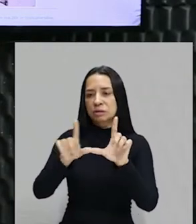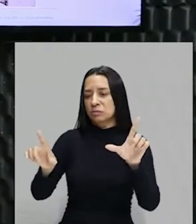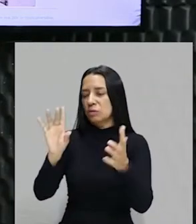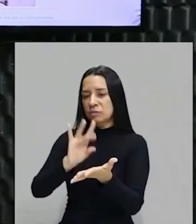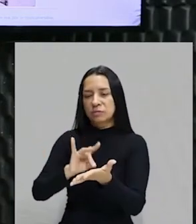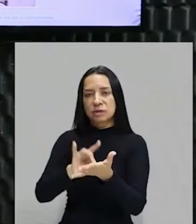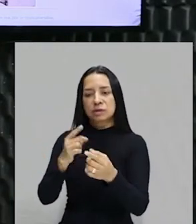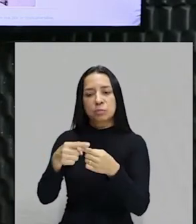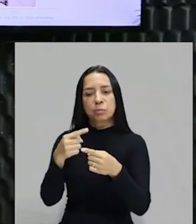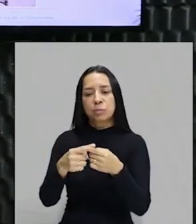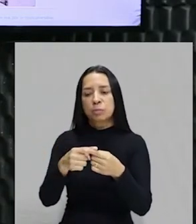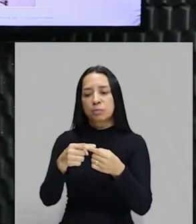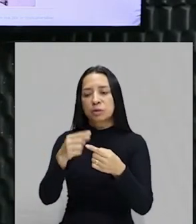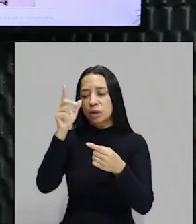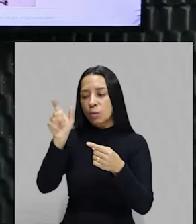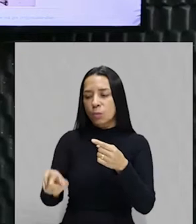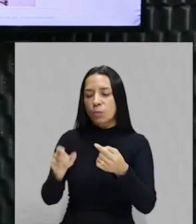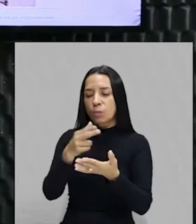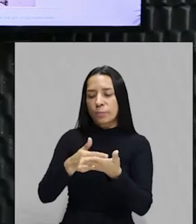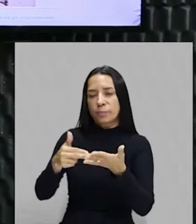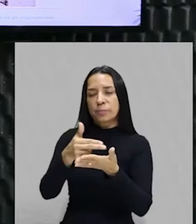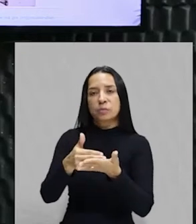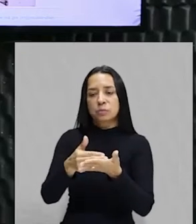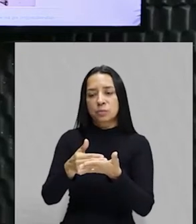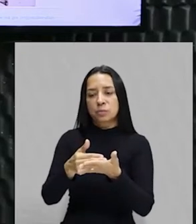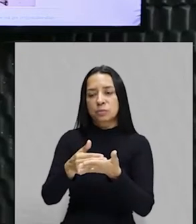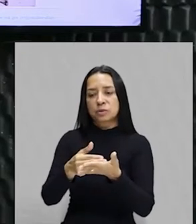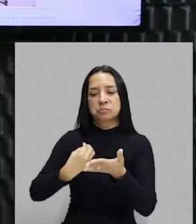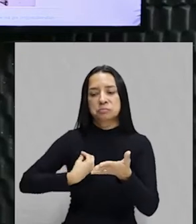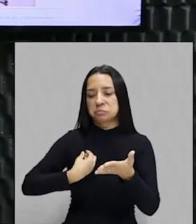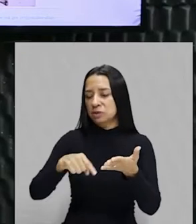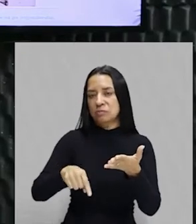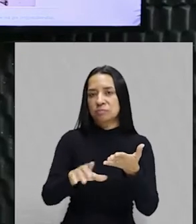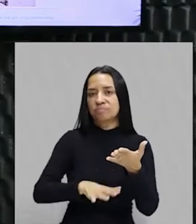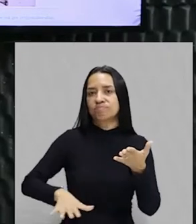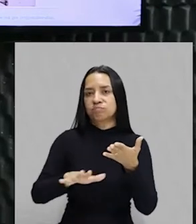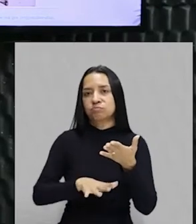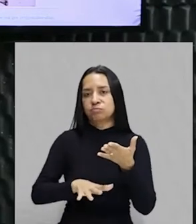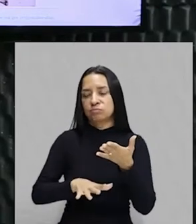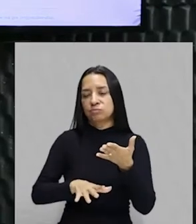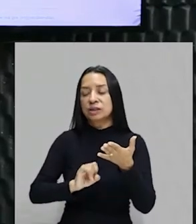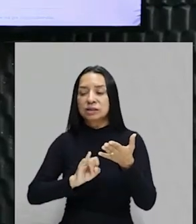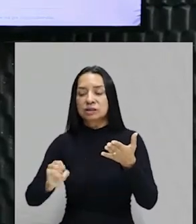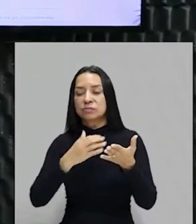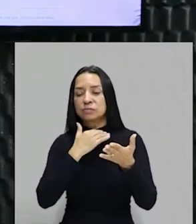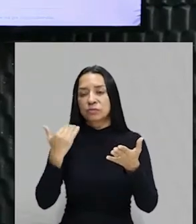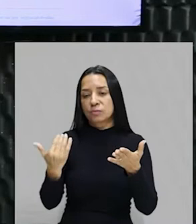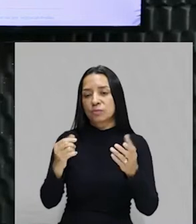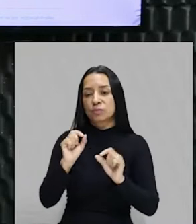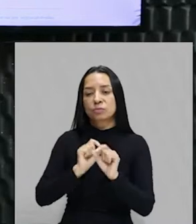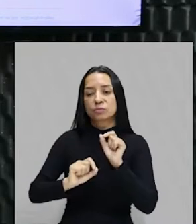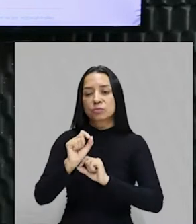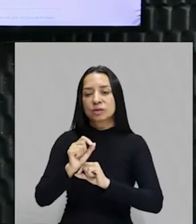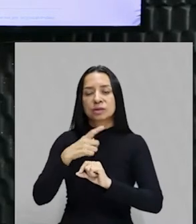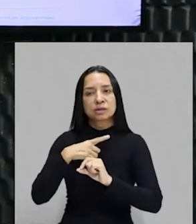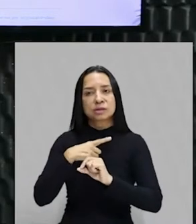o pintor não estava lá olhando o índio morto. E se ele estava morto, não foi morto com essa poética toda. Resultado da situação, a